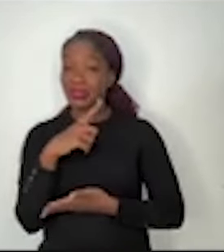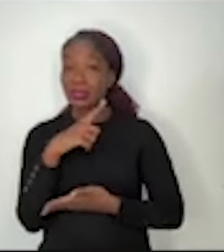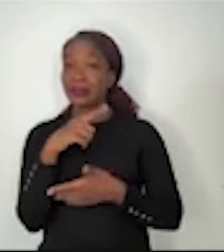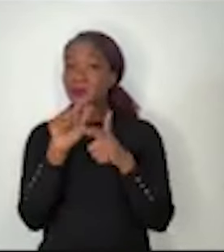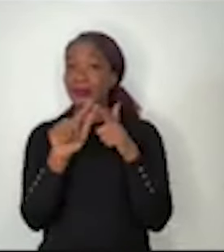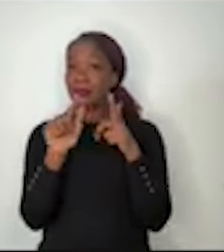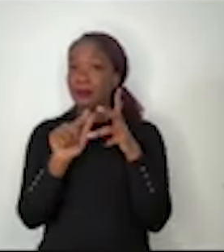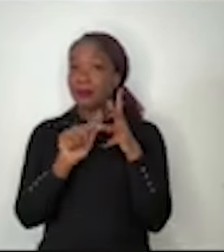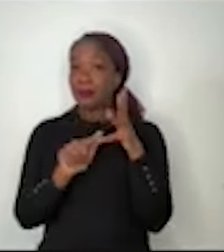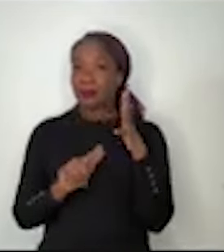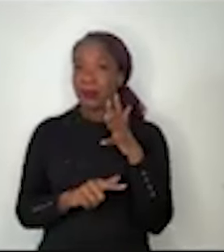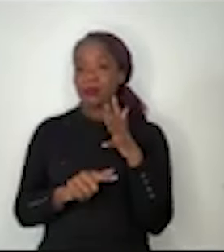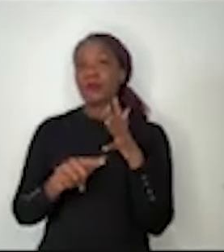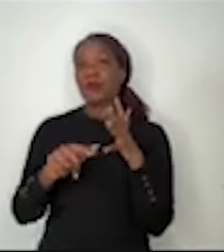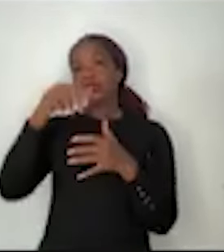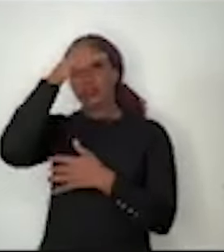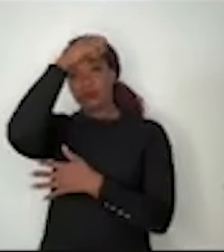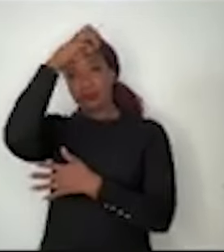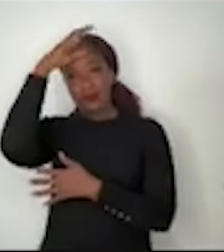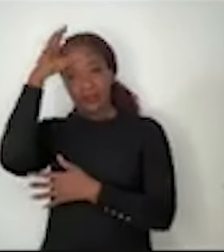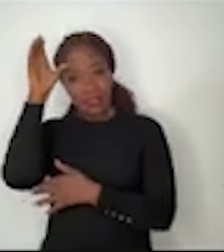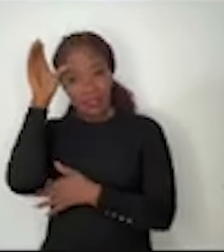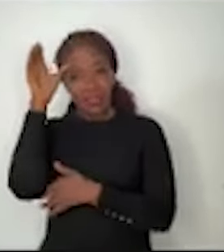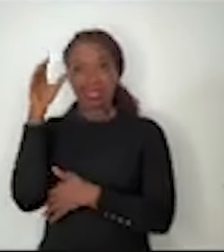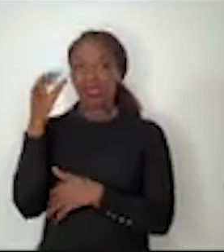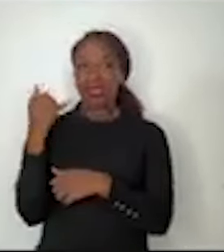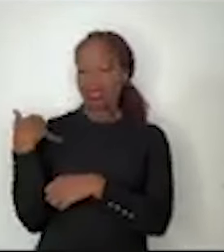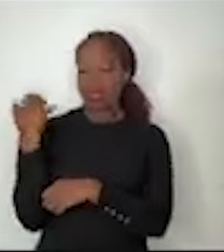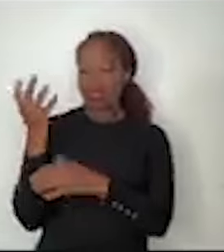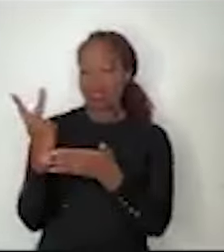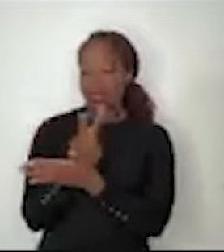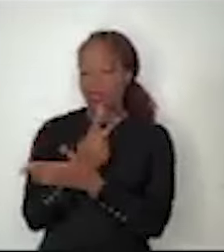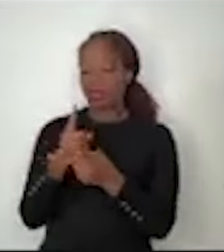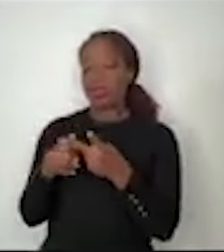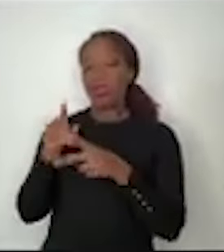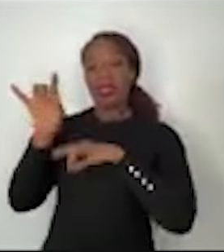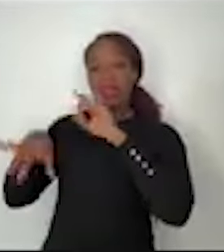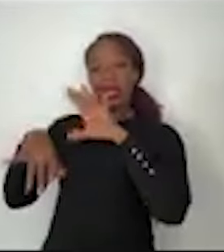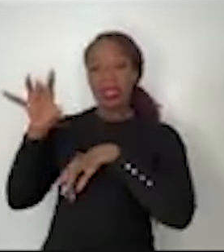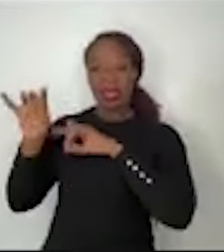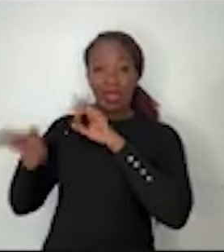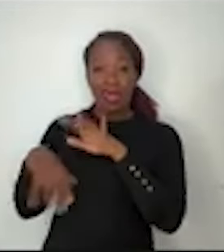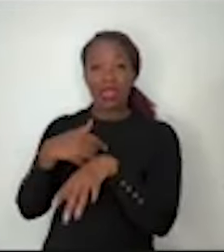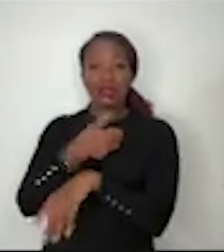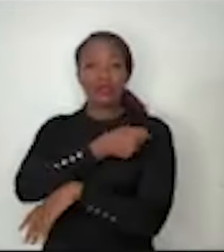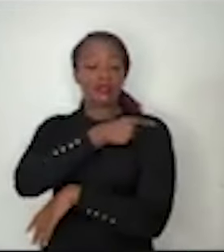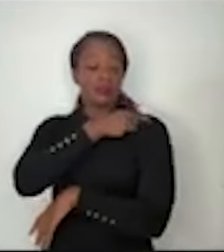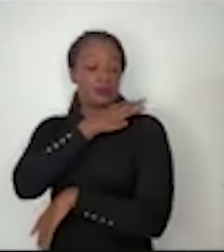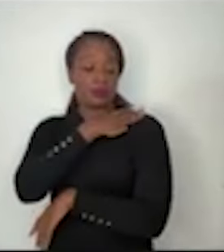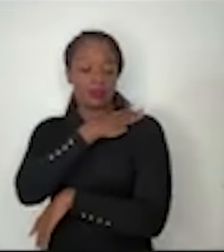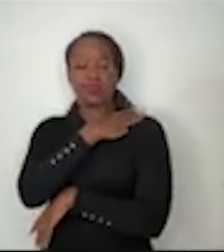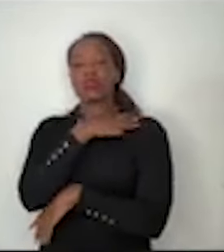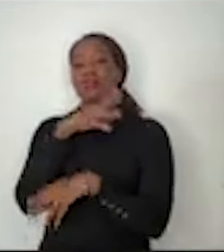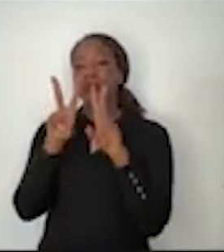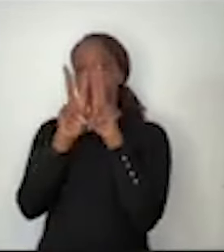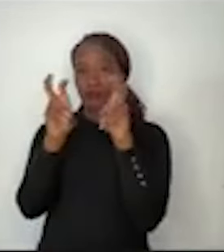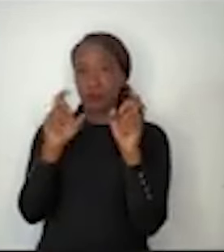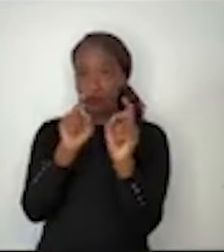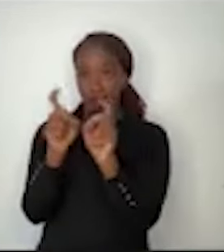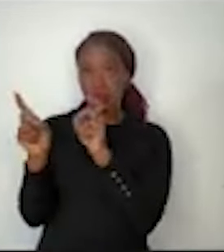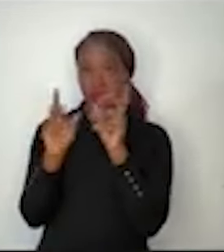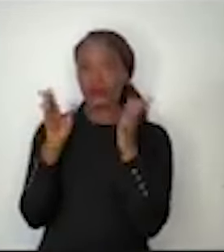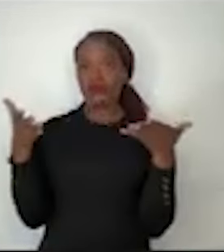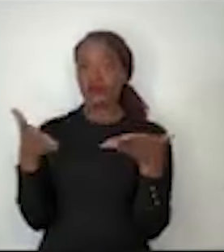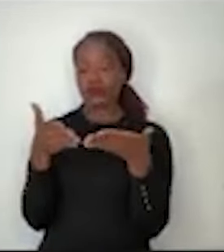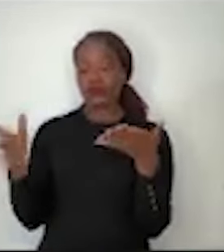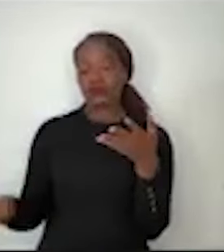alfabetização da criança na idade certa, evasão escolar no ensino médio, que é um dos temas que vamos debater aqui, e o